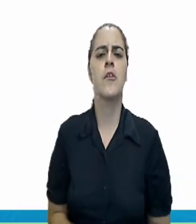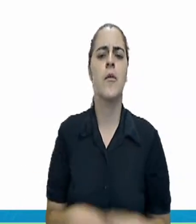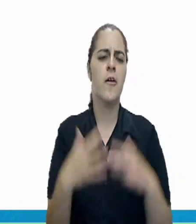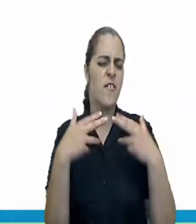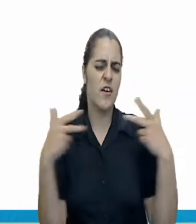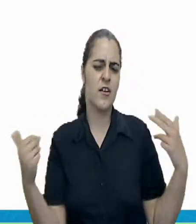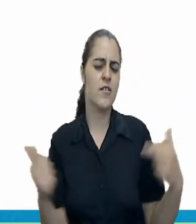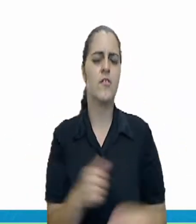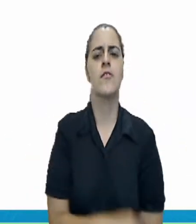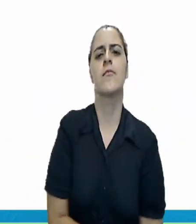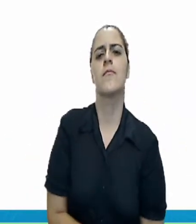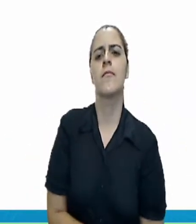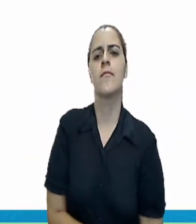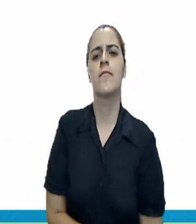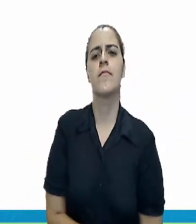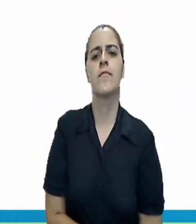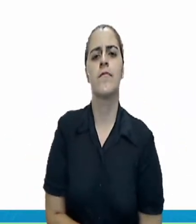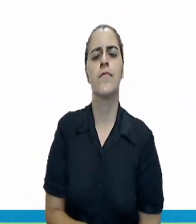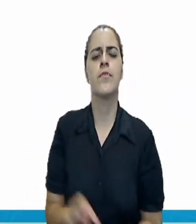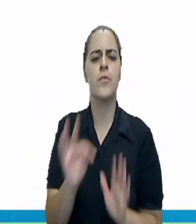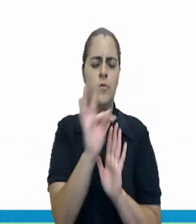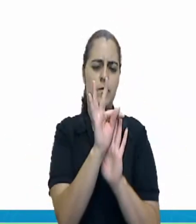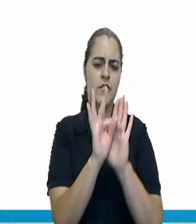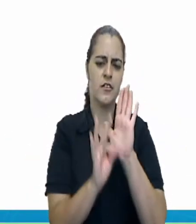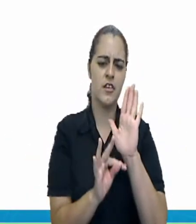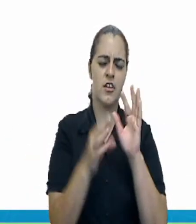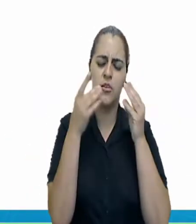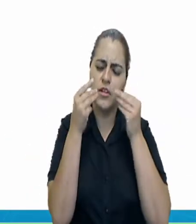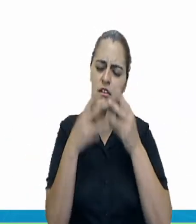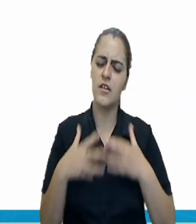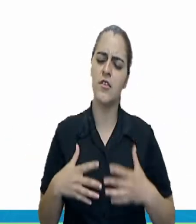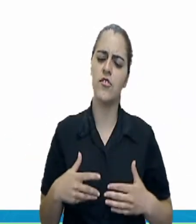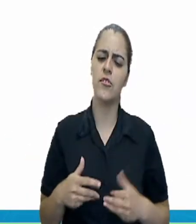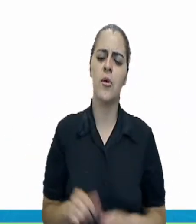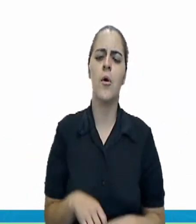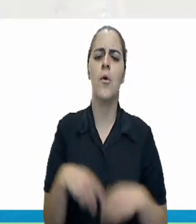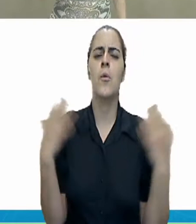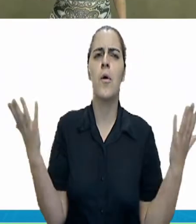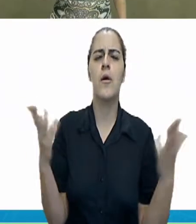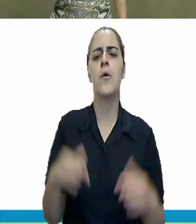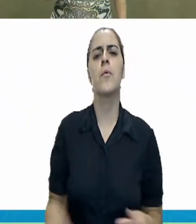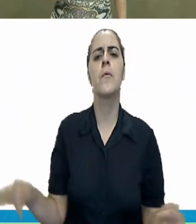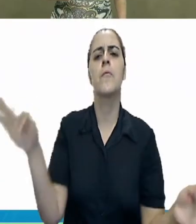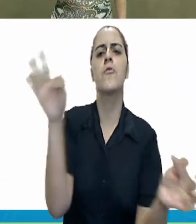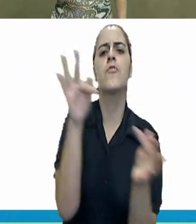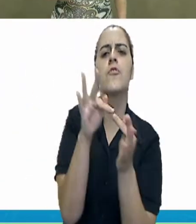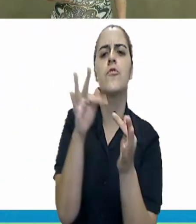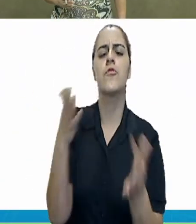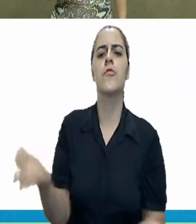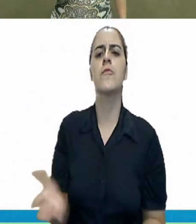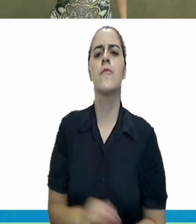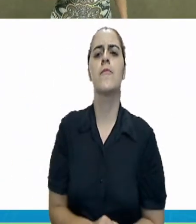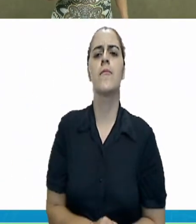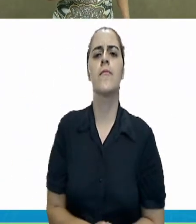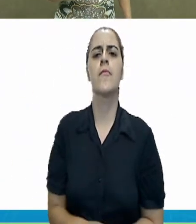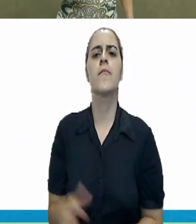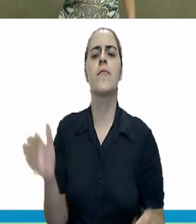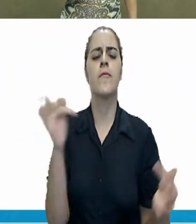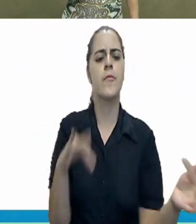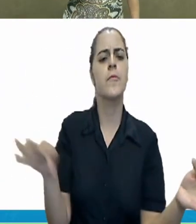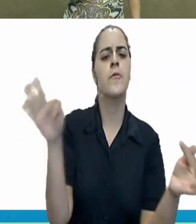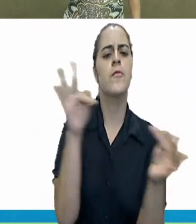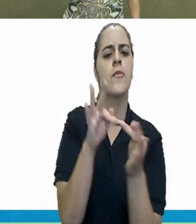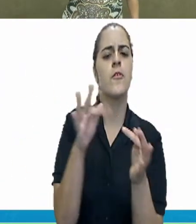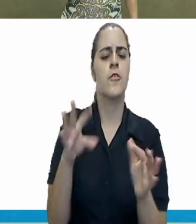espetáculo. Um texto descritivo. Qual é a função desse texto? A função